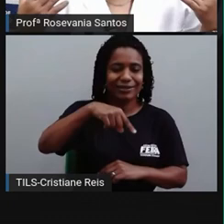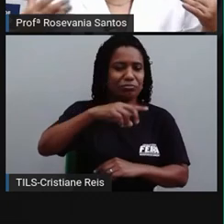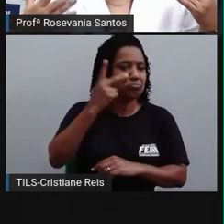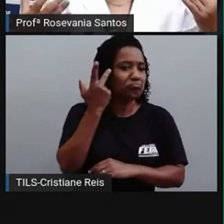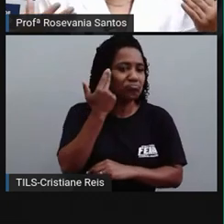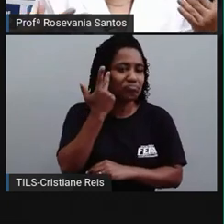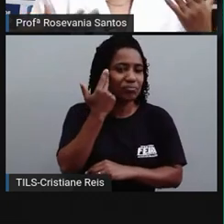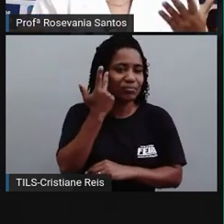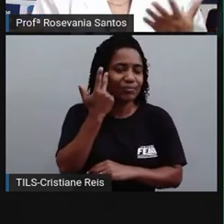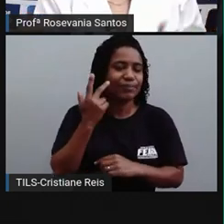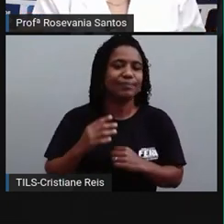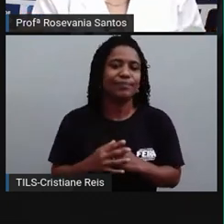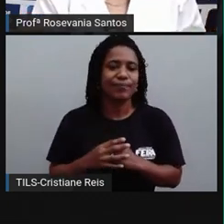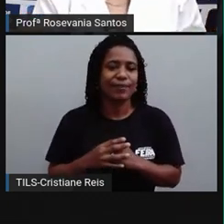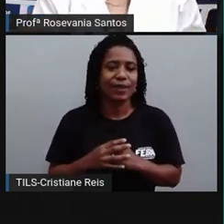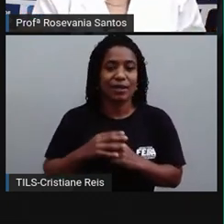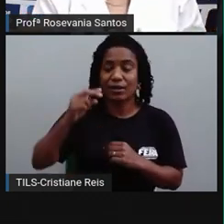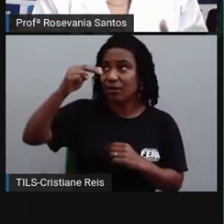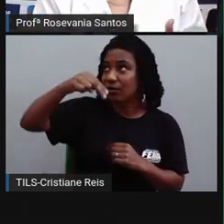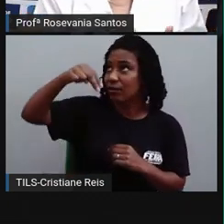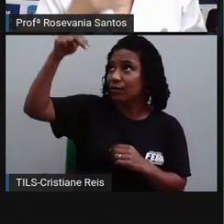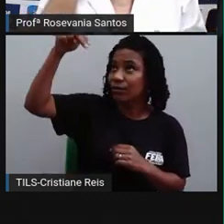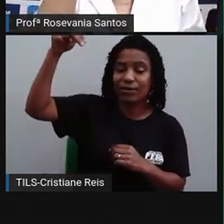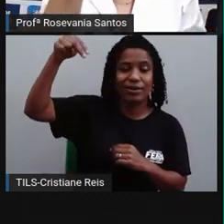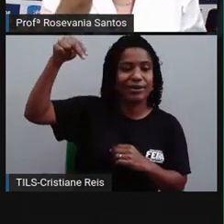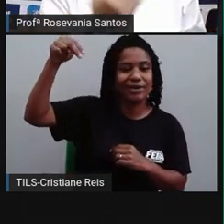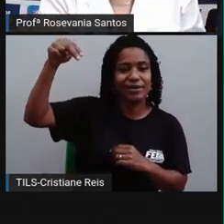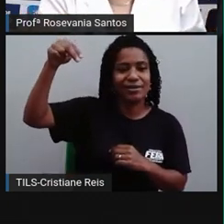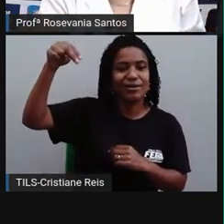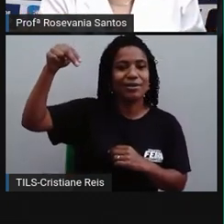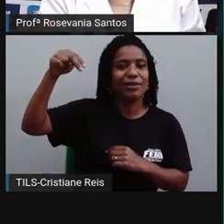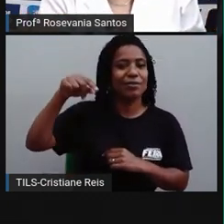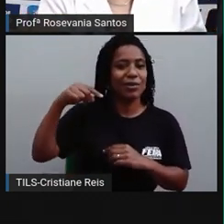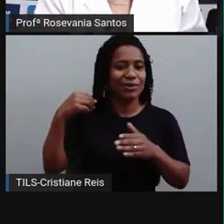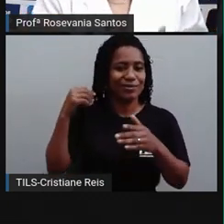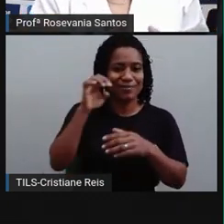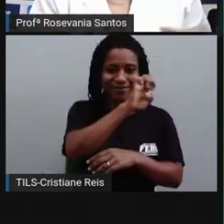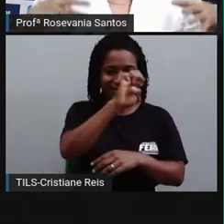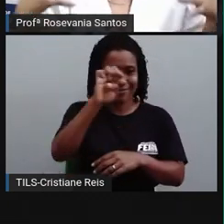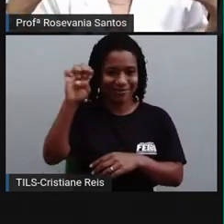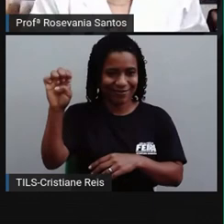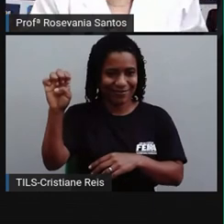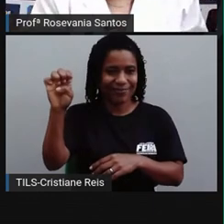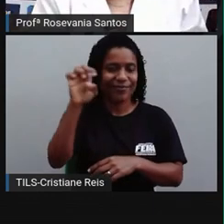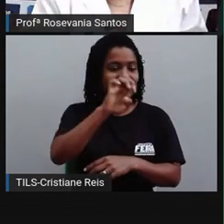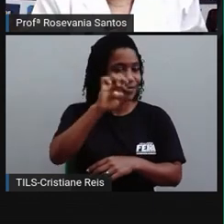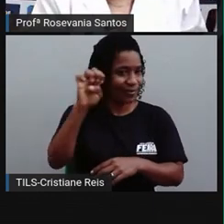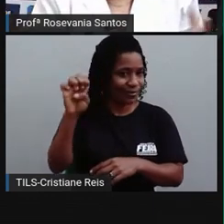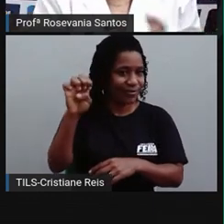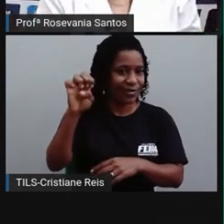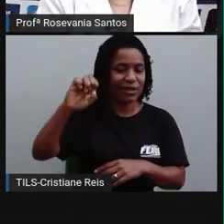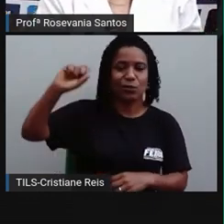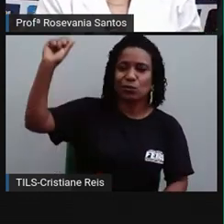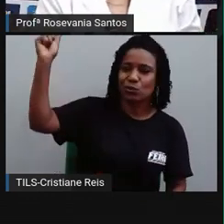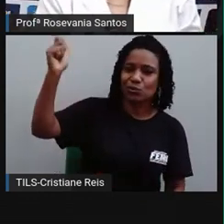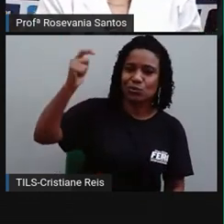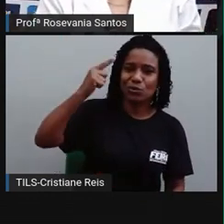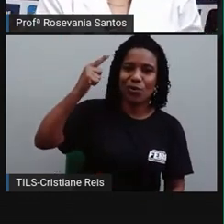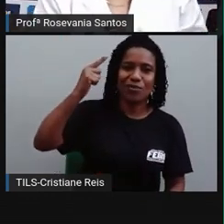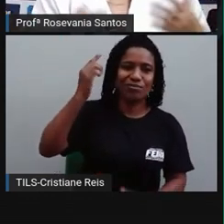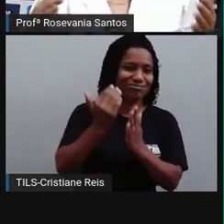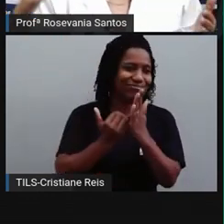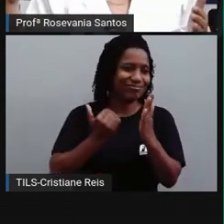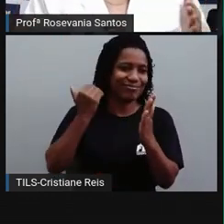isso até explica por que o Nordeste não tem, porque a gente está mais próximo da linha do Equador. Então, gente tem uma quantidade de iluminação